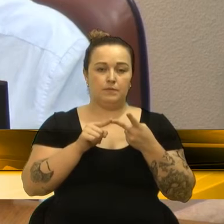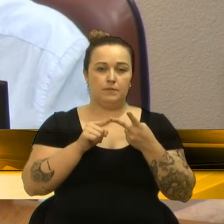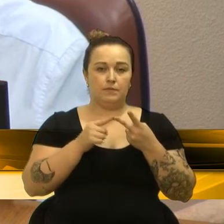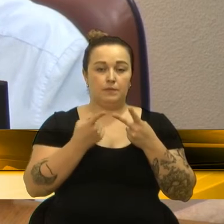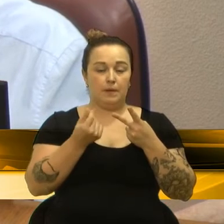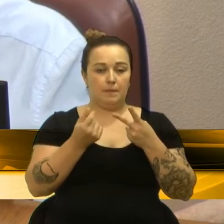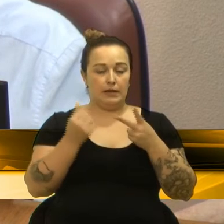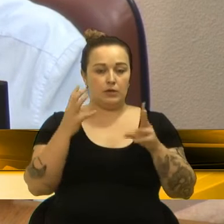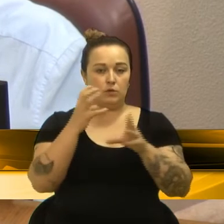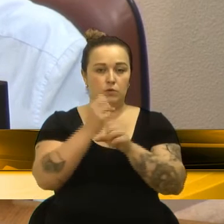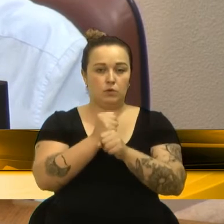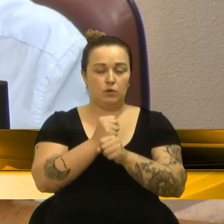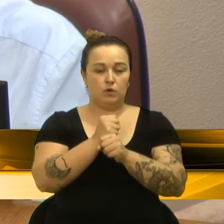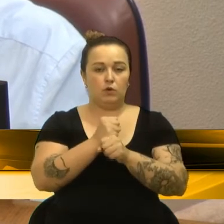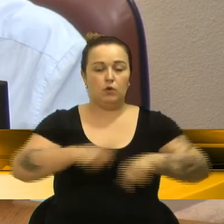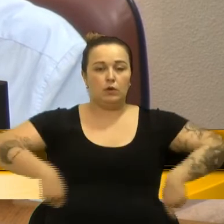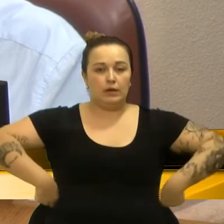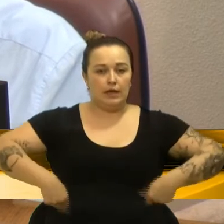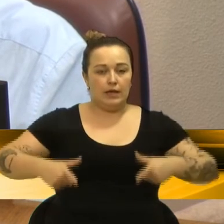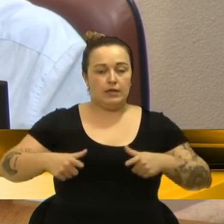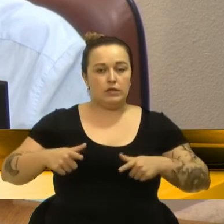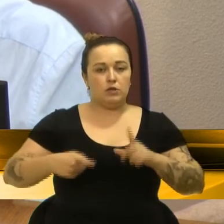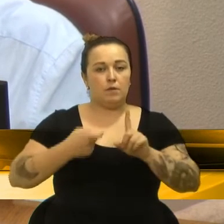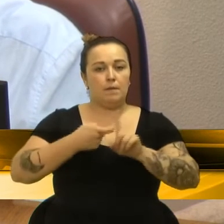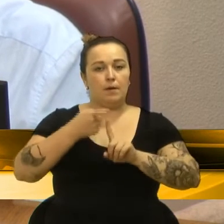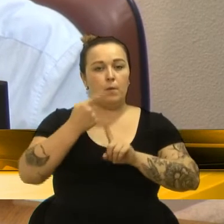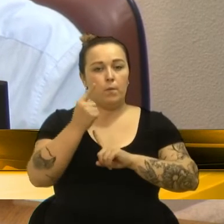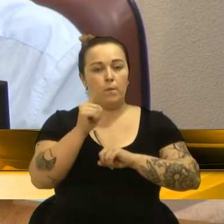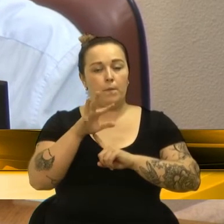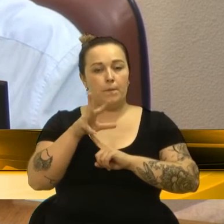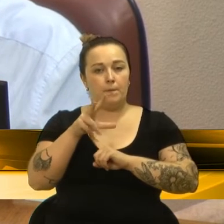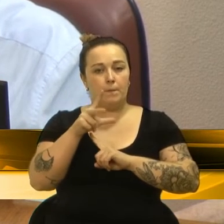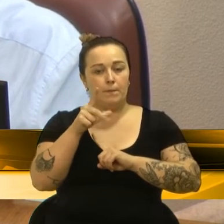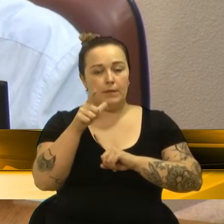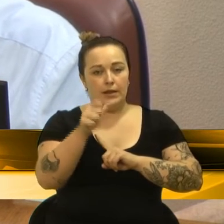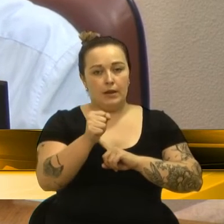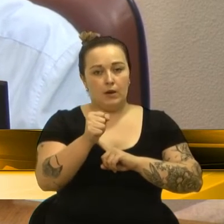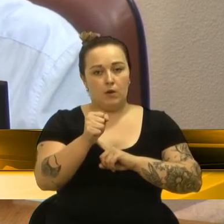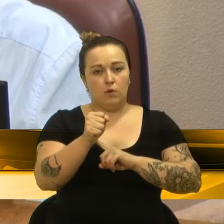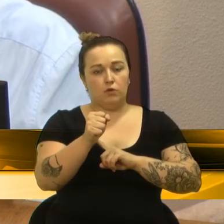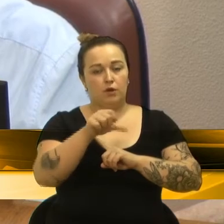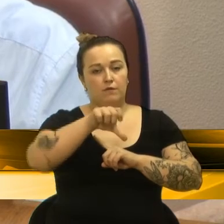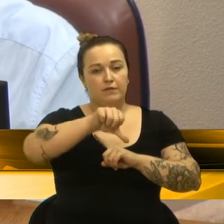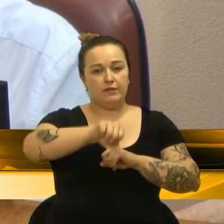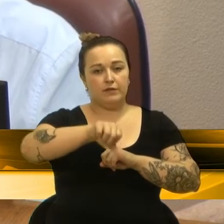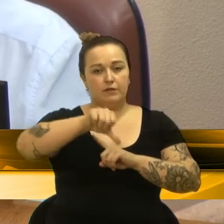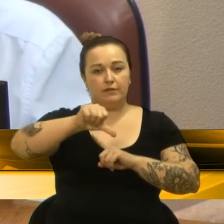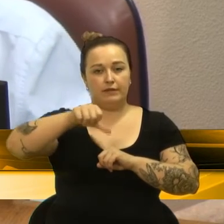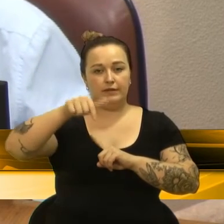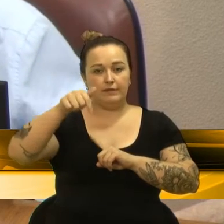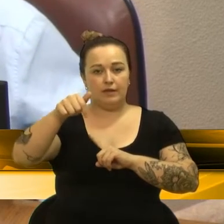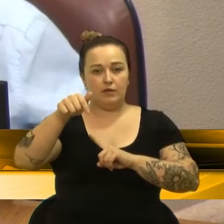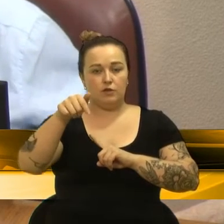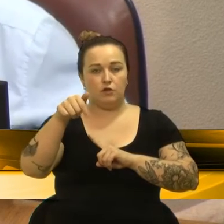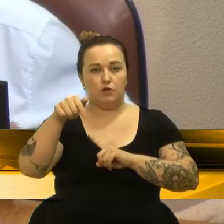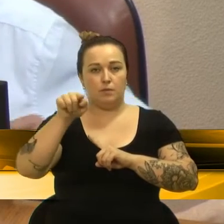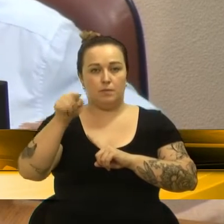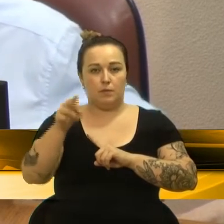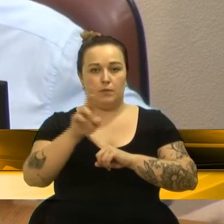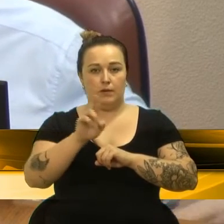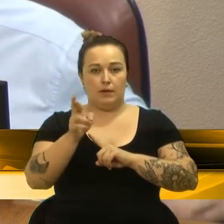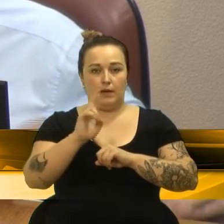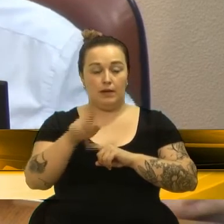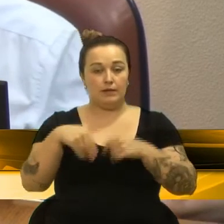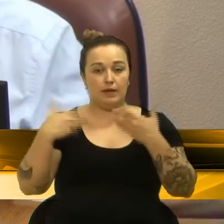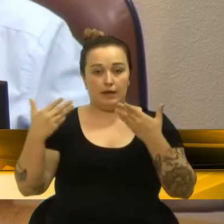preço total mensal do custo operacional 1.997.299,69 centavos.